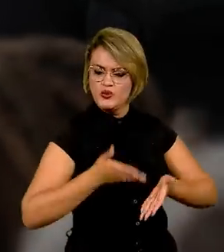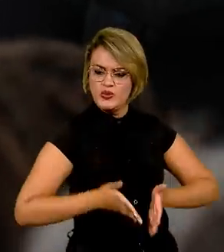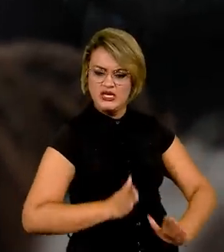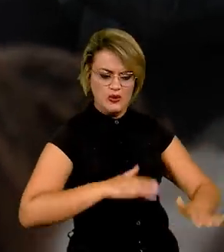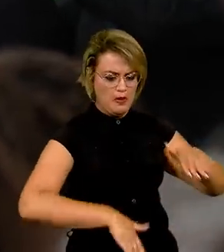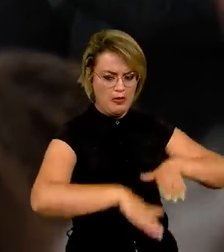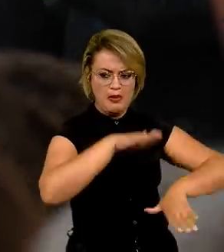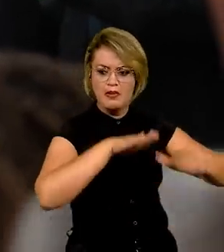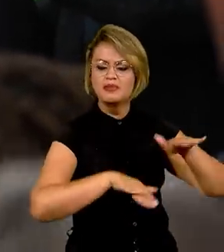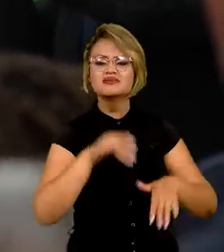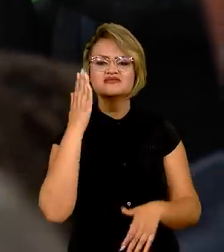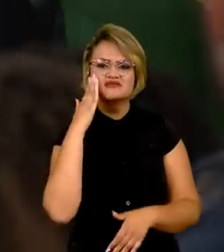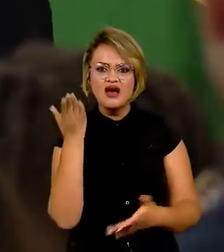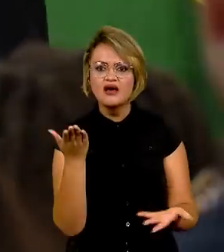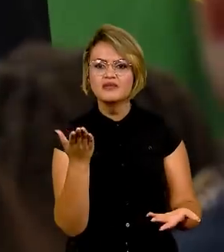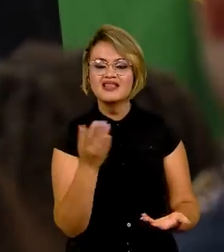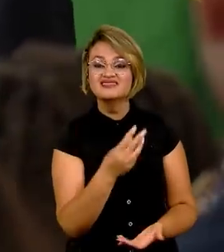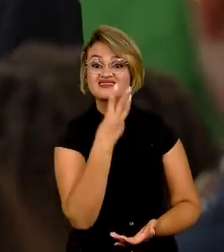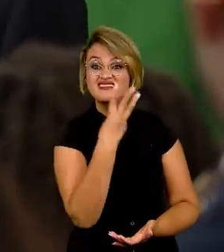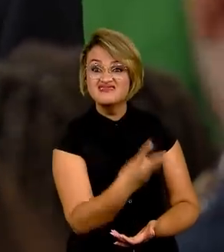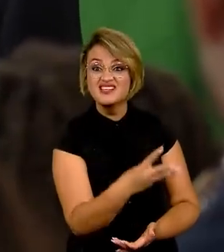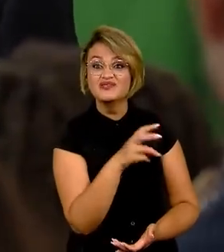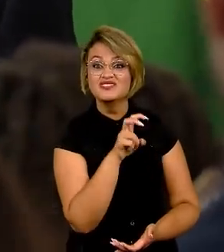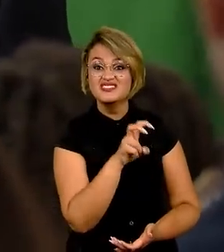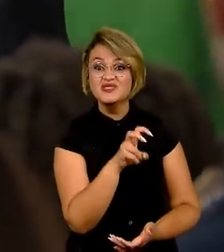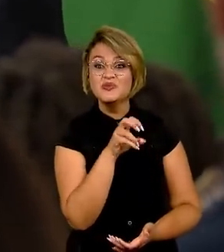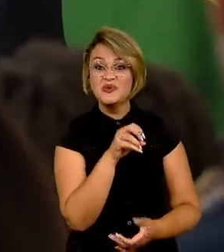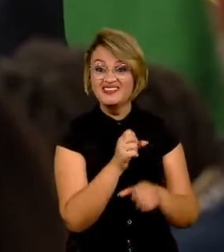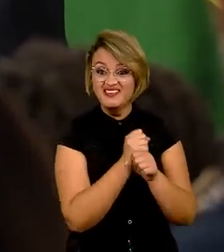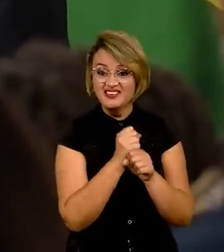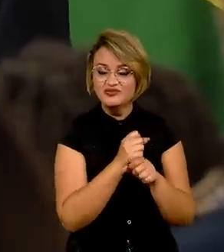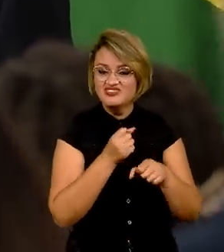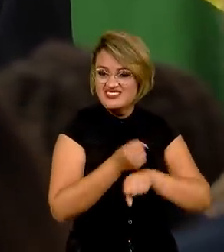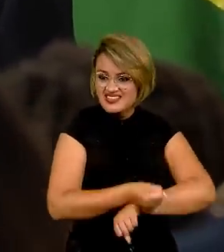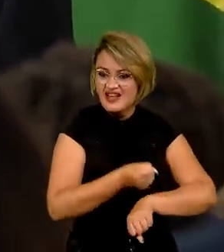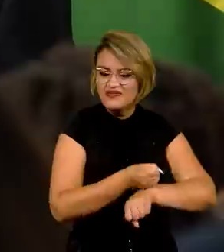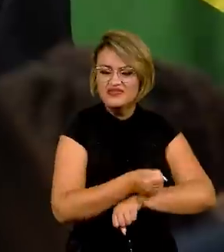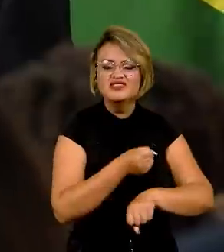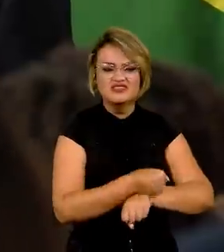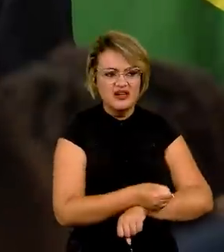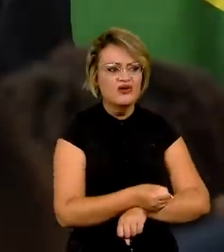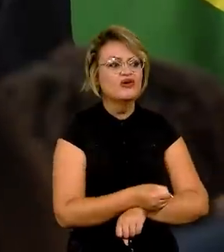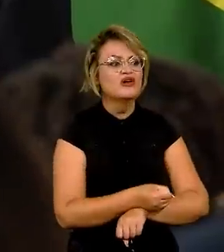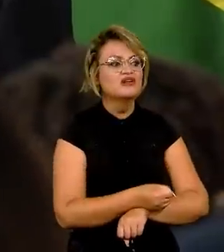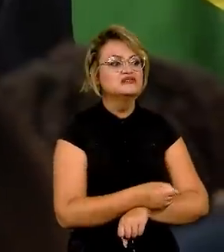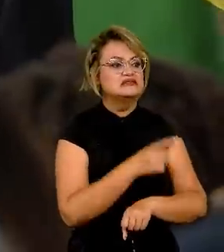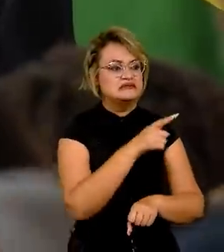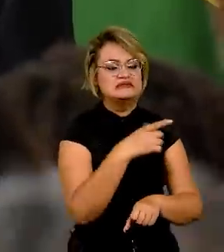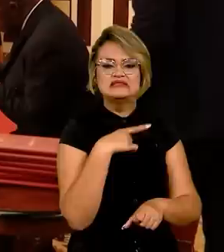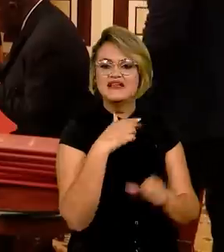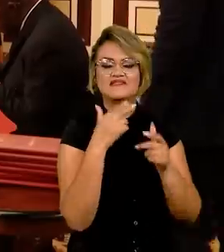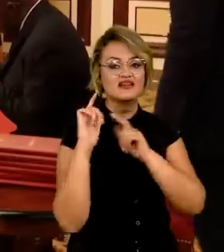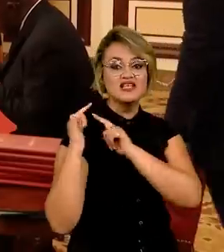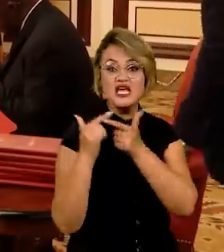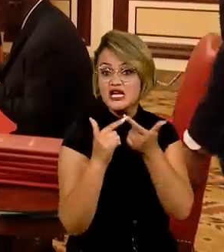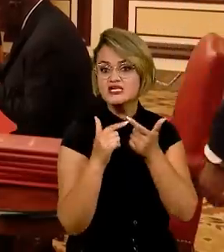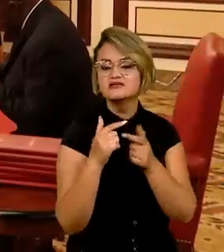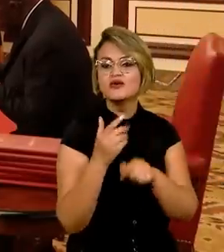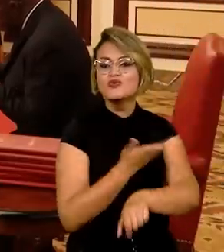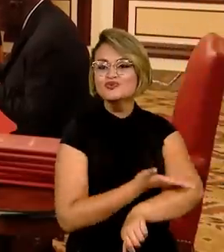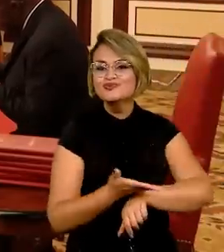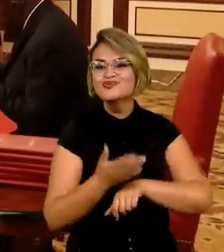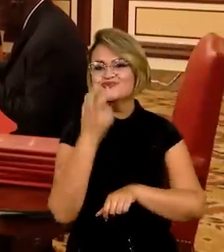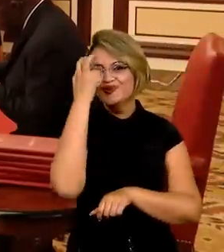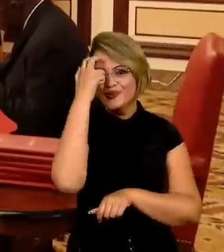Eles sabem que 350 anos de escravidão deixou muita coisa na nossa cultura, na nossa história.